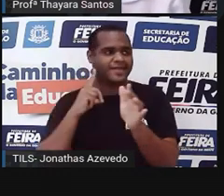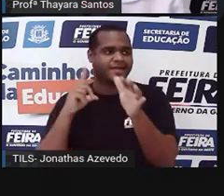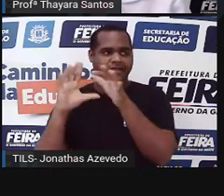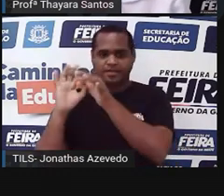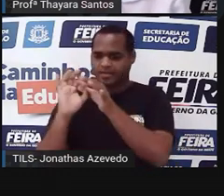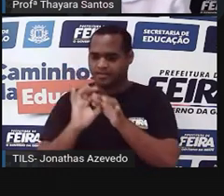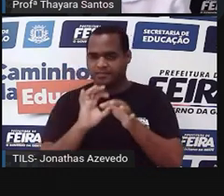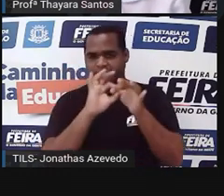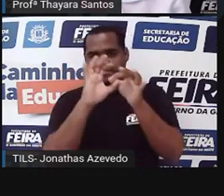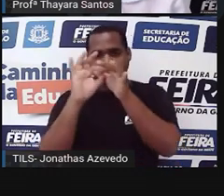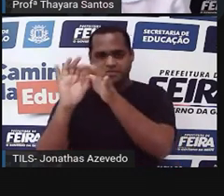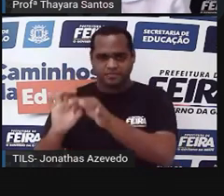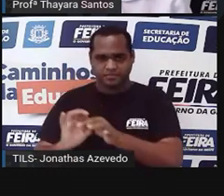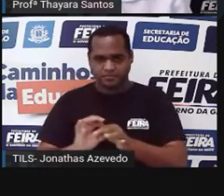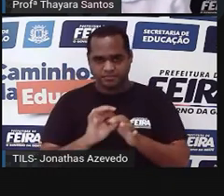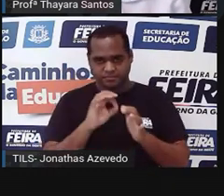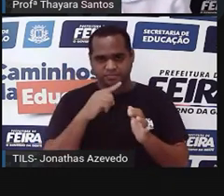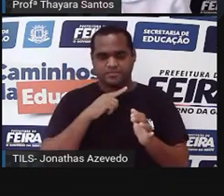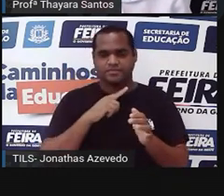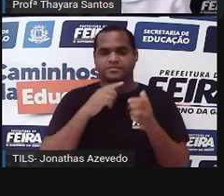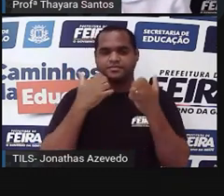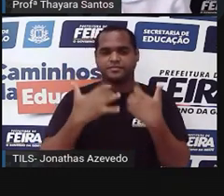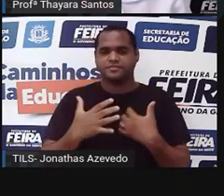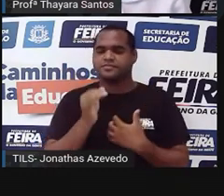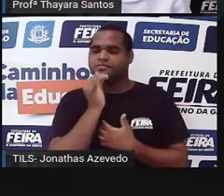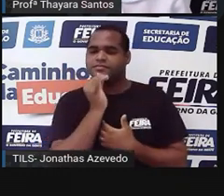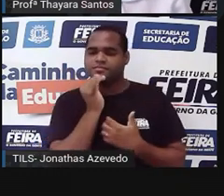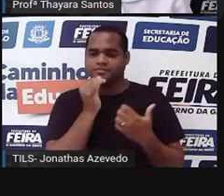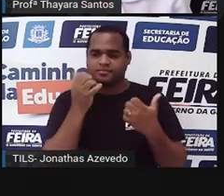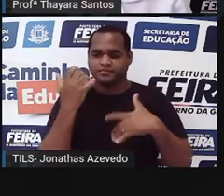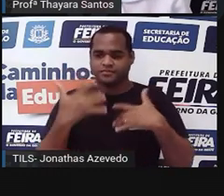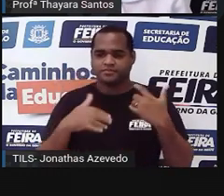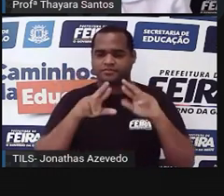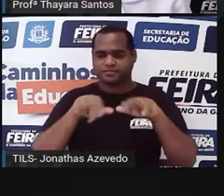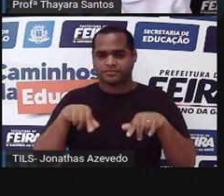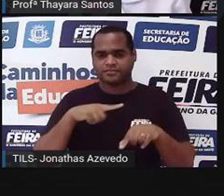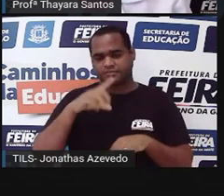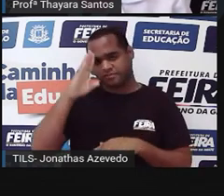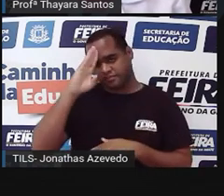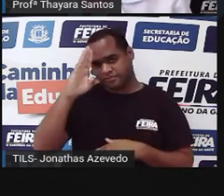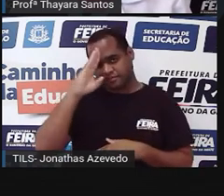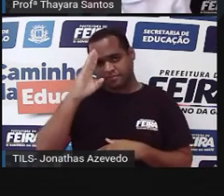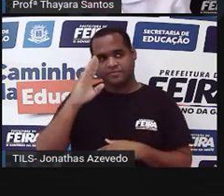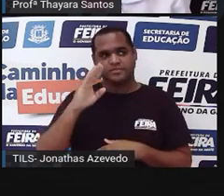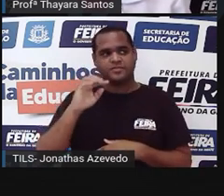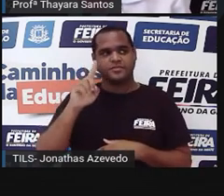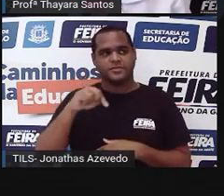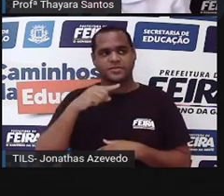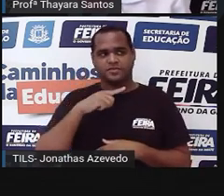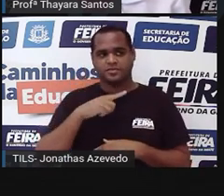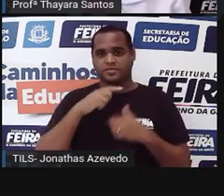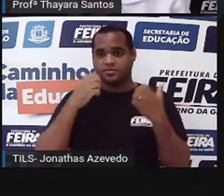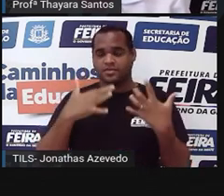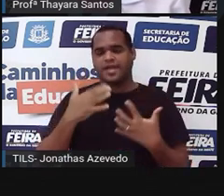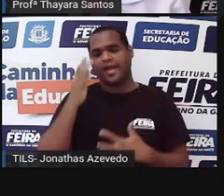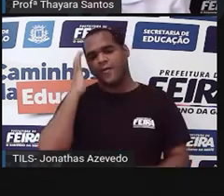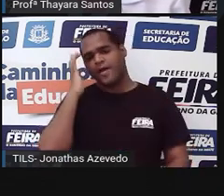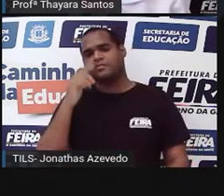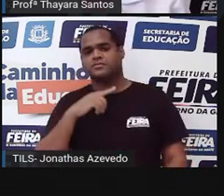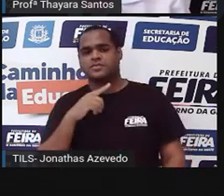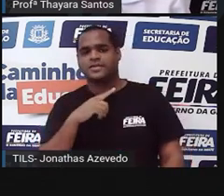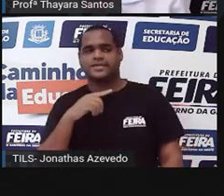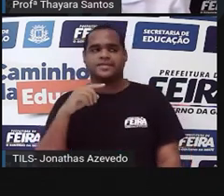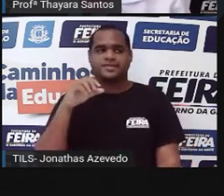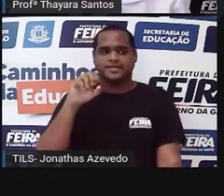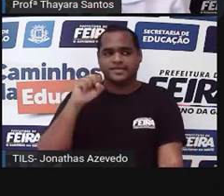parte que tá indicada. Por exemplo, aqui eu tenho, indicando esse fiozinho daqui. Ah, eu acho que é a sépala.